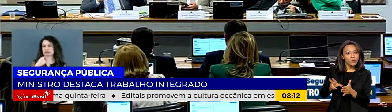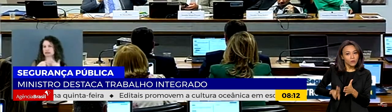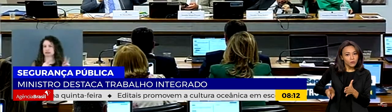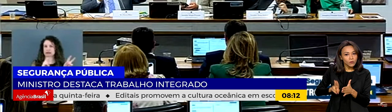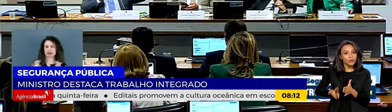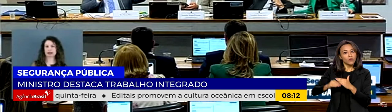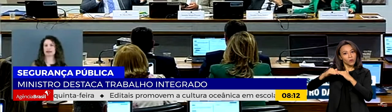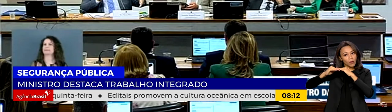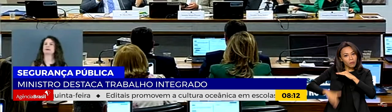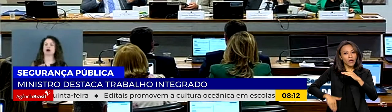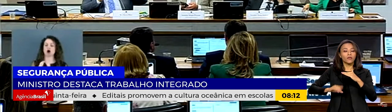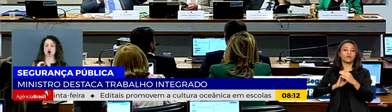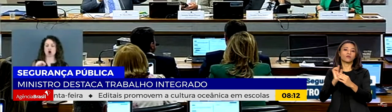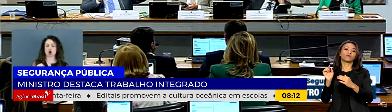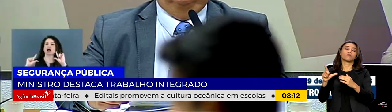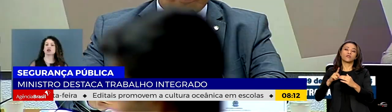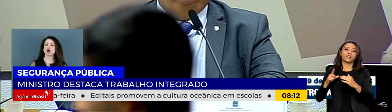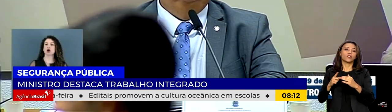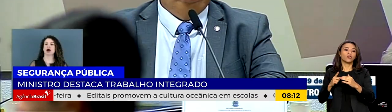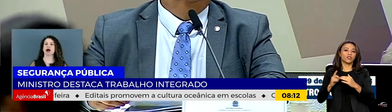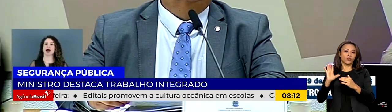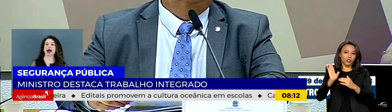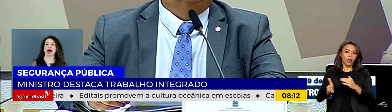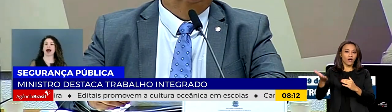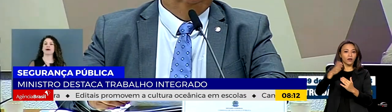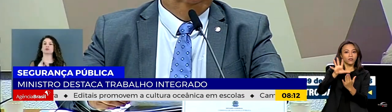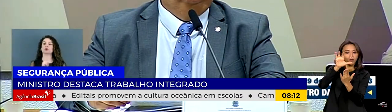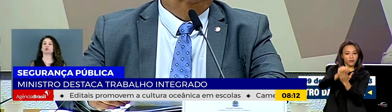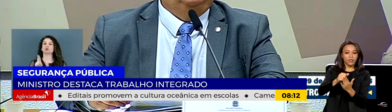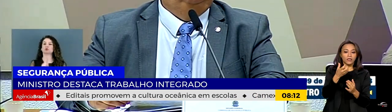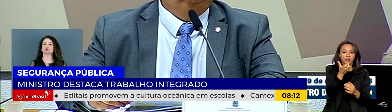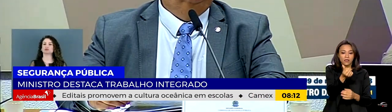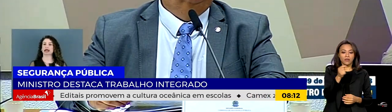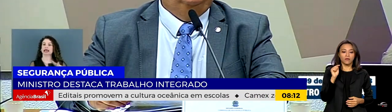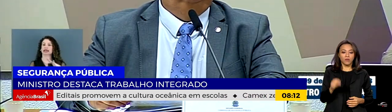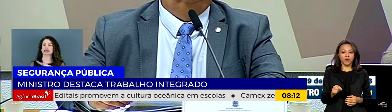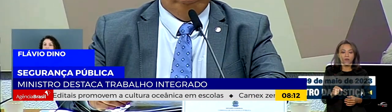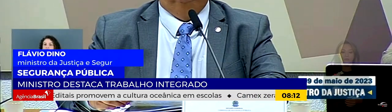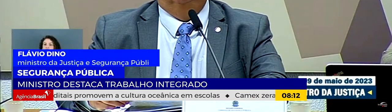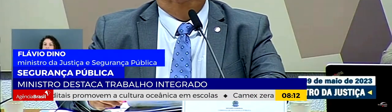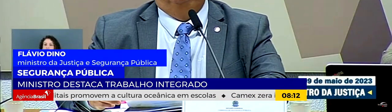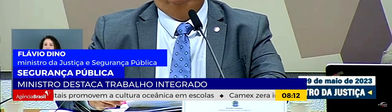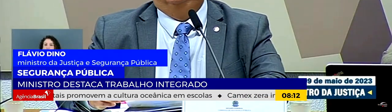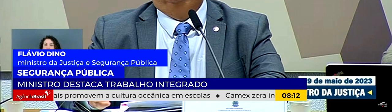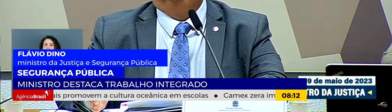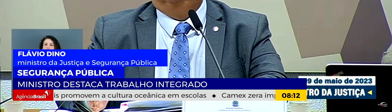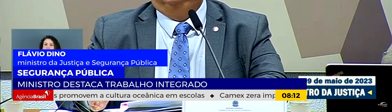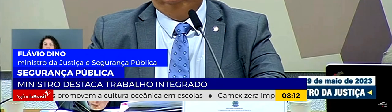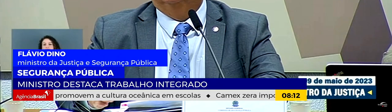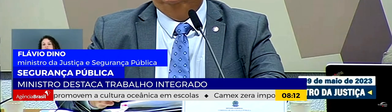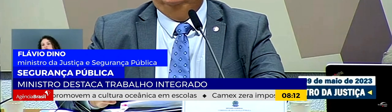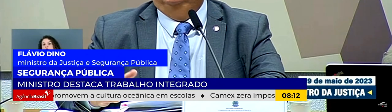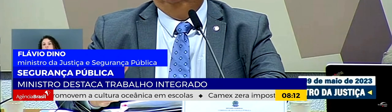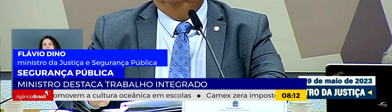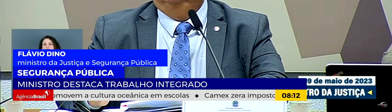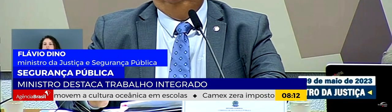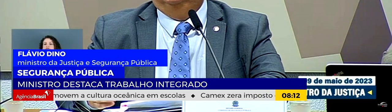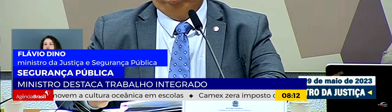cadastro que o governo possuía. 6.168 armas de uso restrito não foram recadastradas,